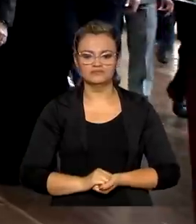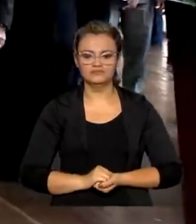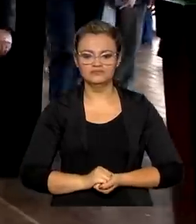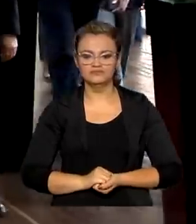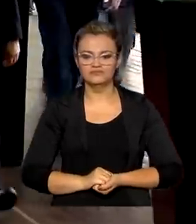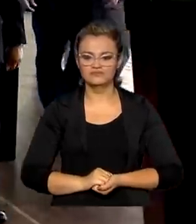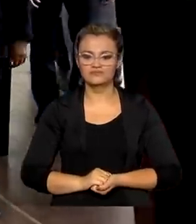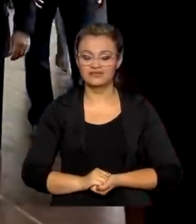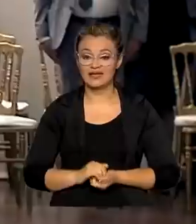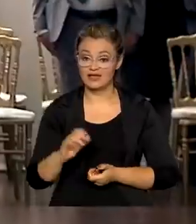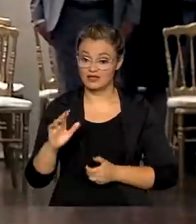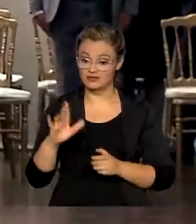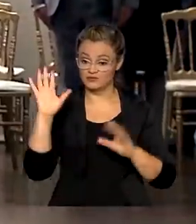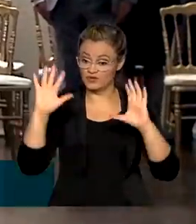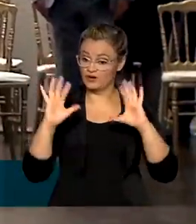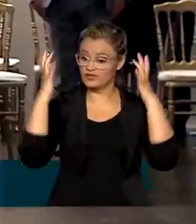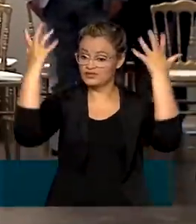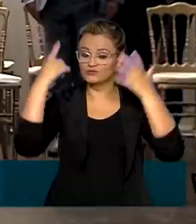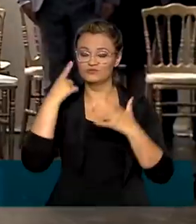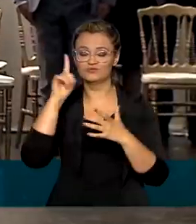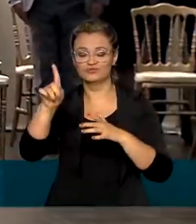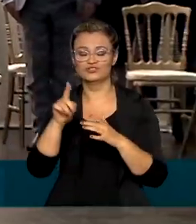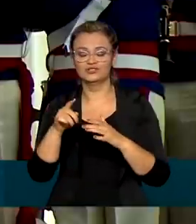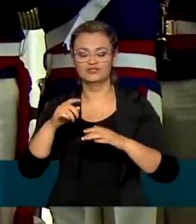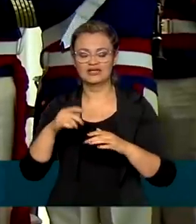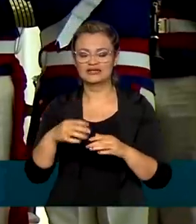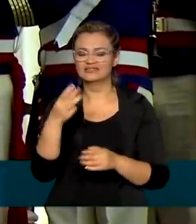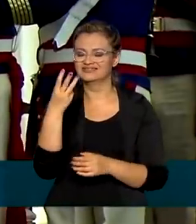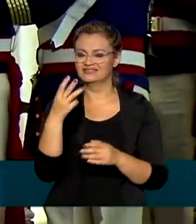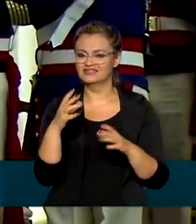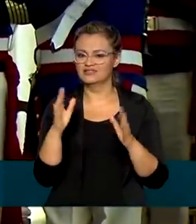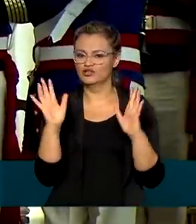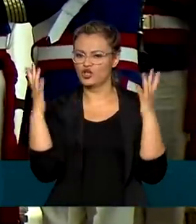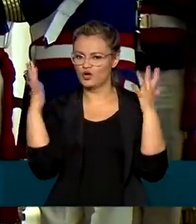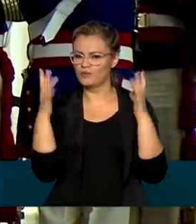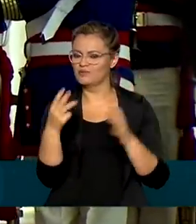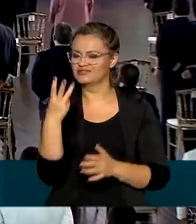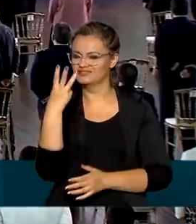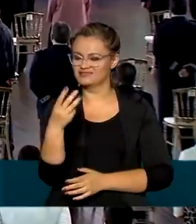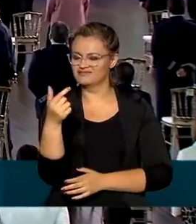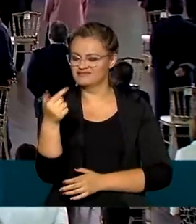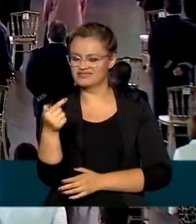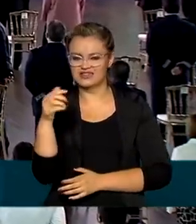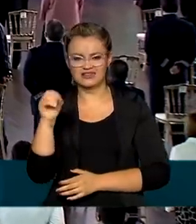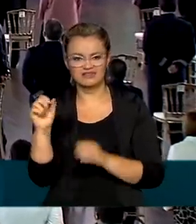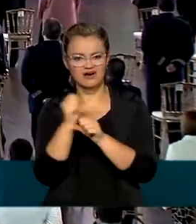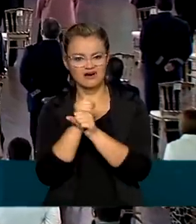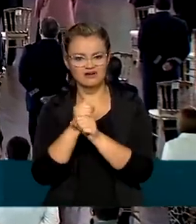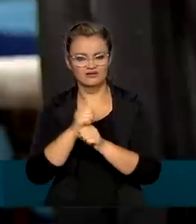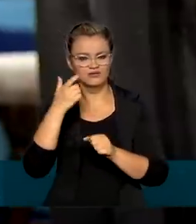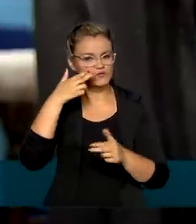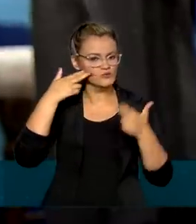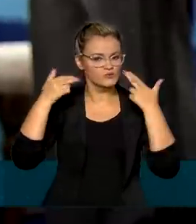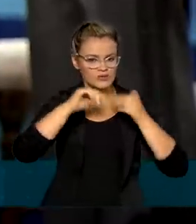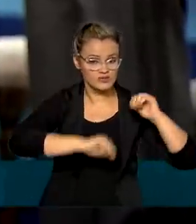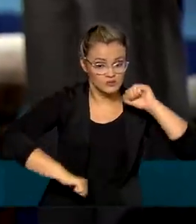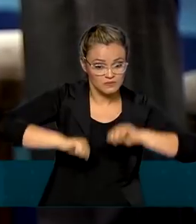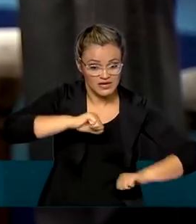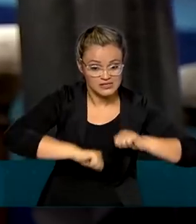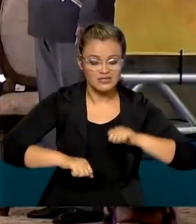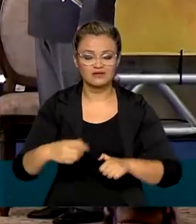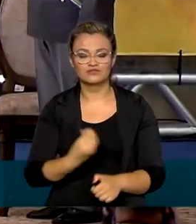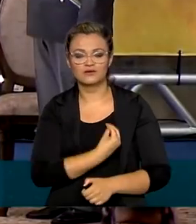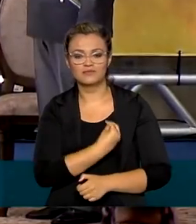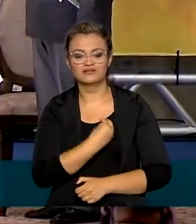A cerimônia de comemoração da data que marca 373 anos do Exército Brasileiro contou com a